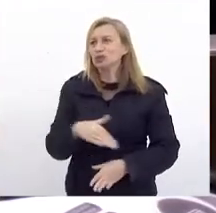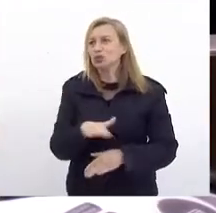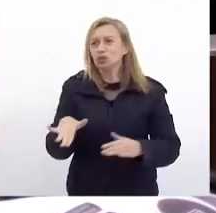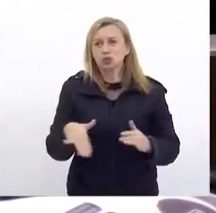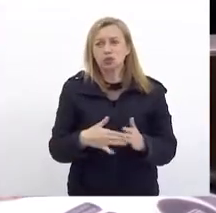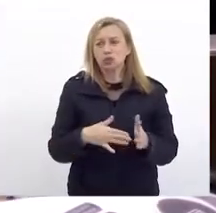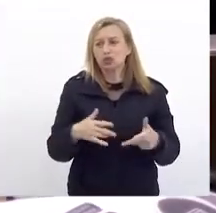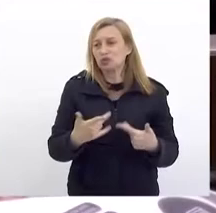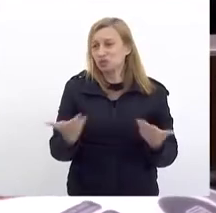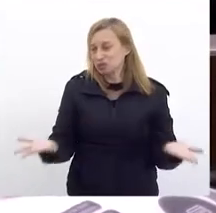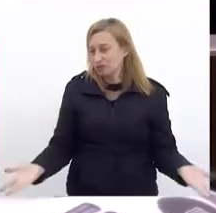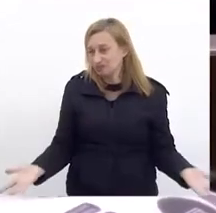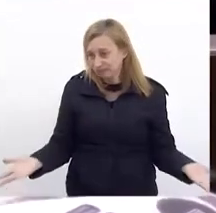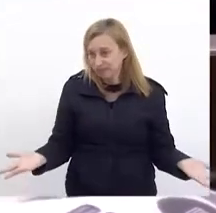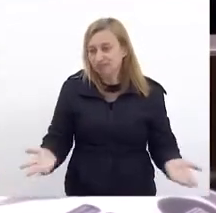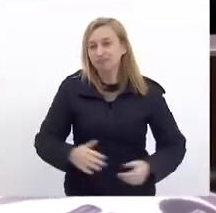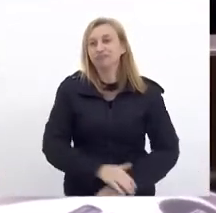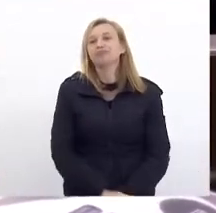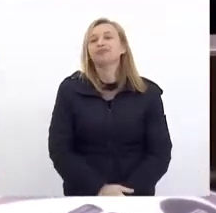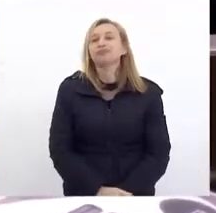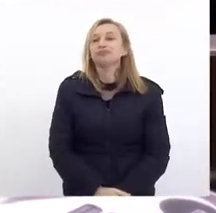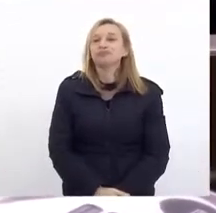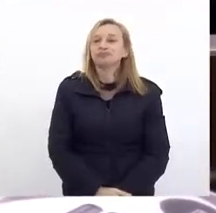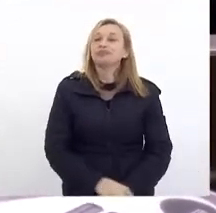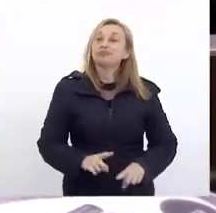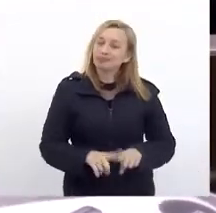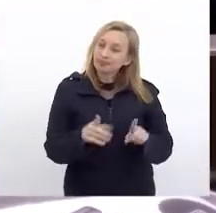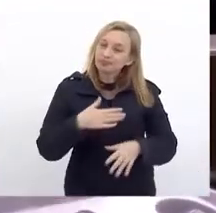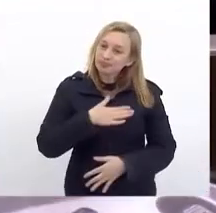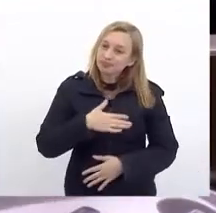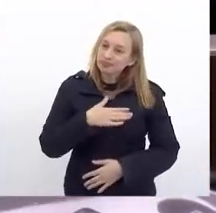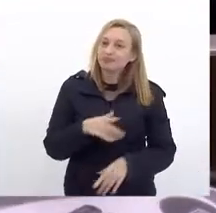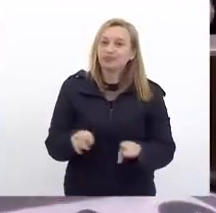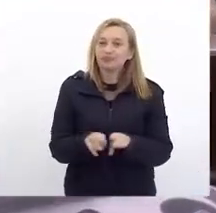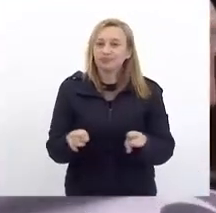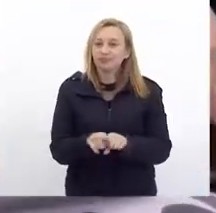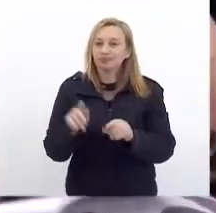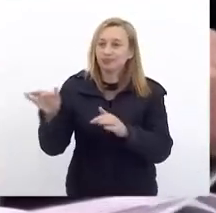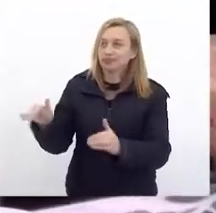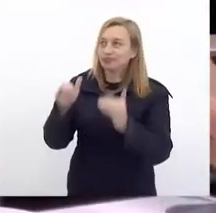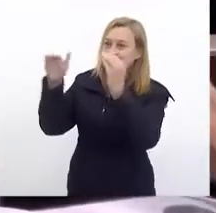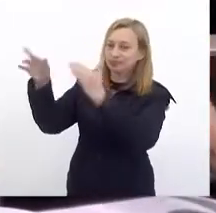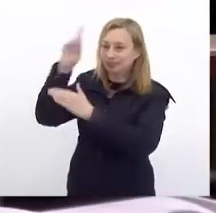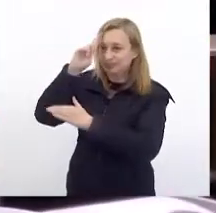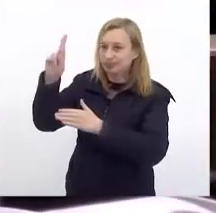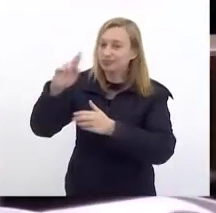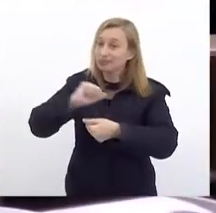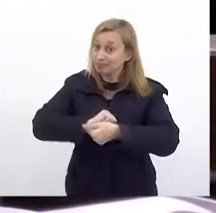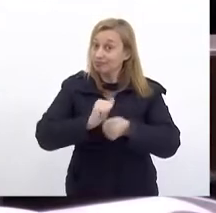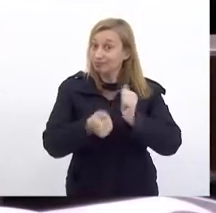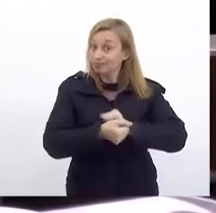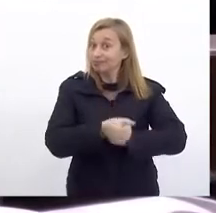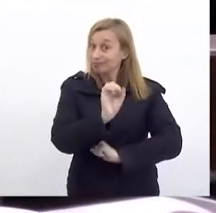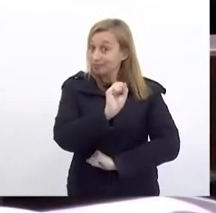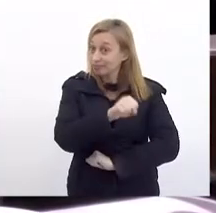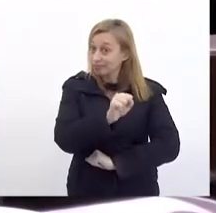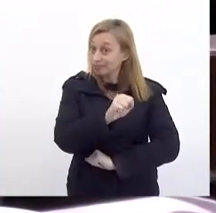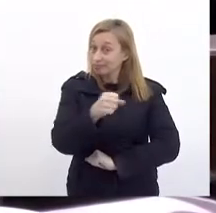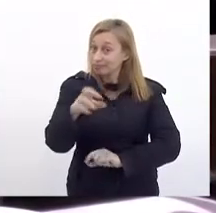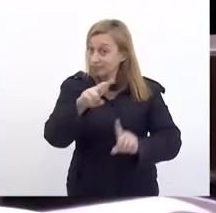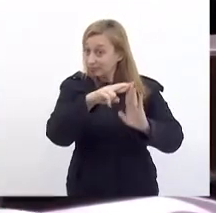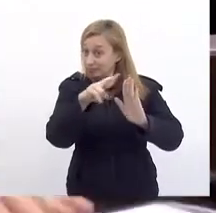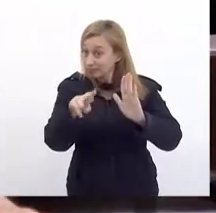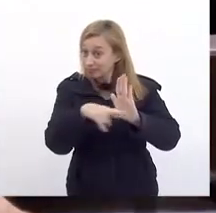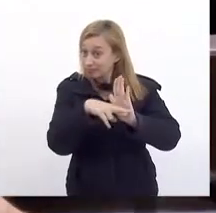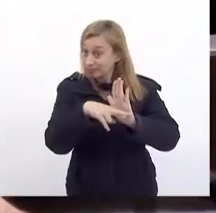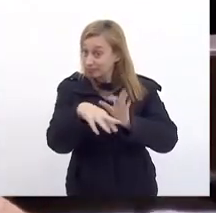os jeitos Fora o pacto Mas isso mostra Também Que o vossa excelência Está totalmente adaptado Às regras